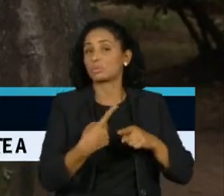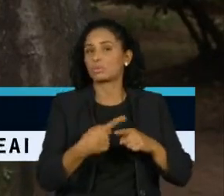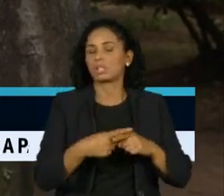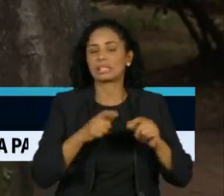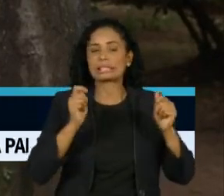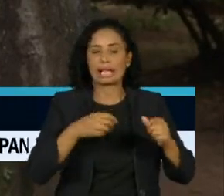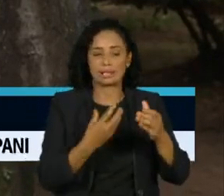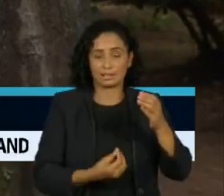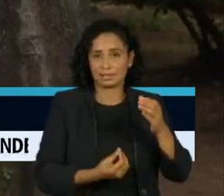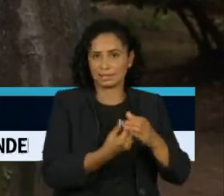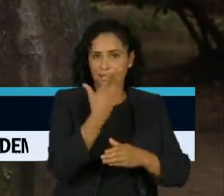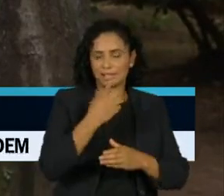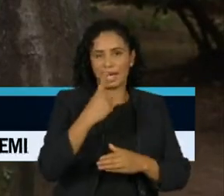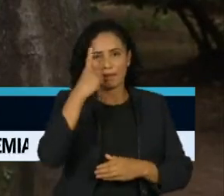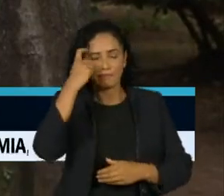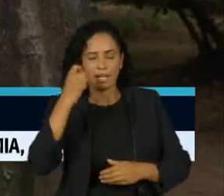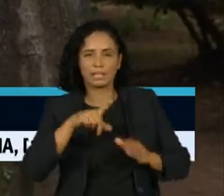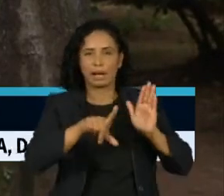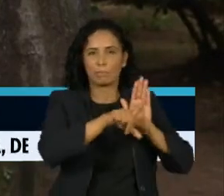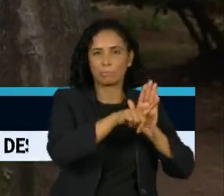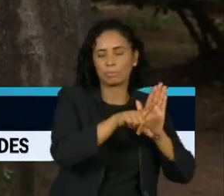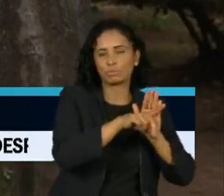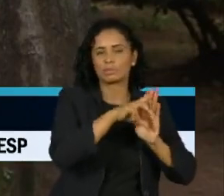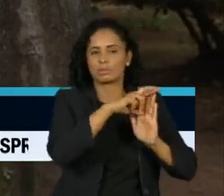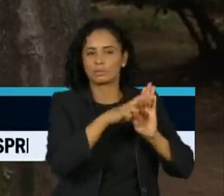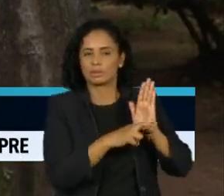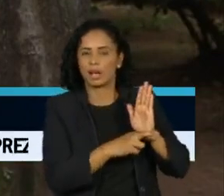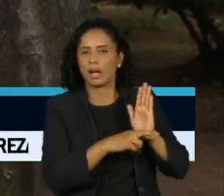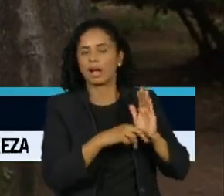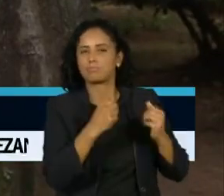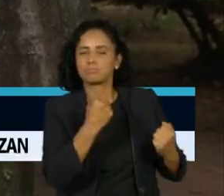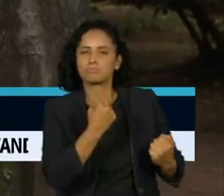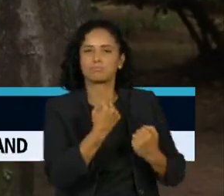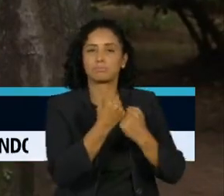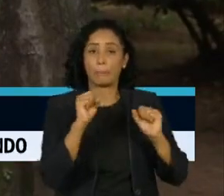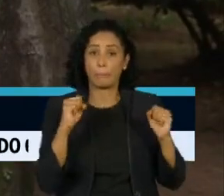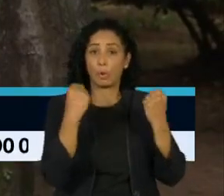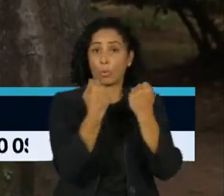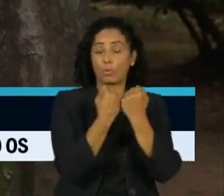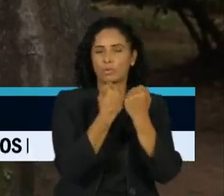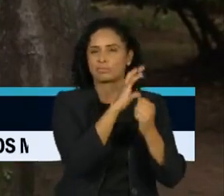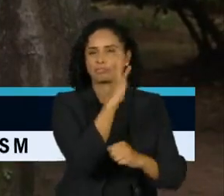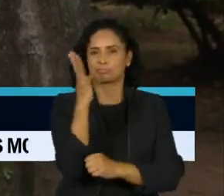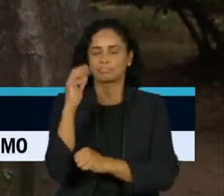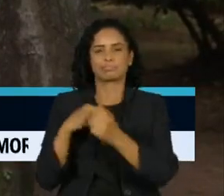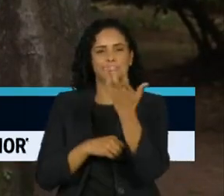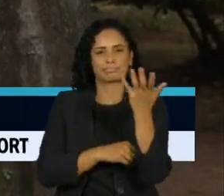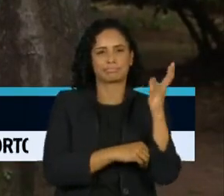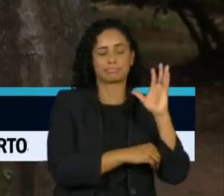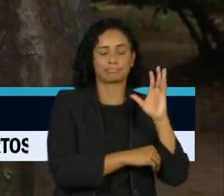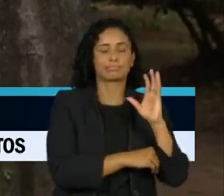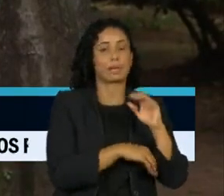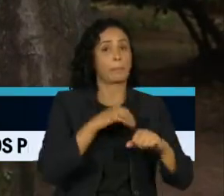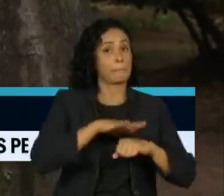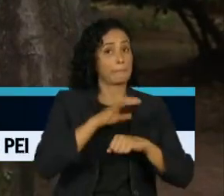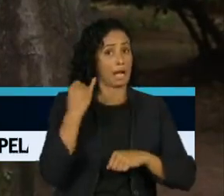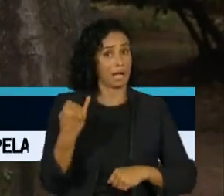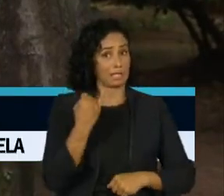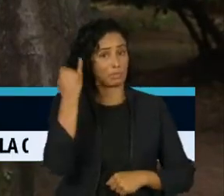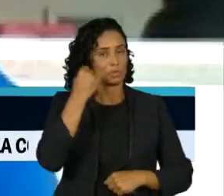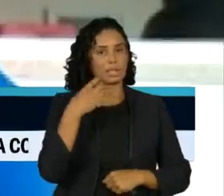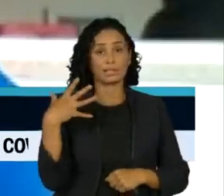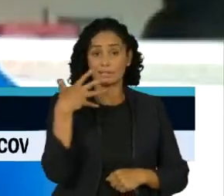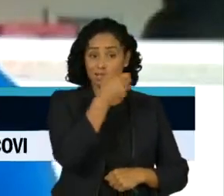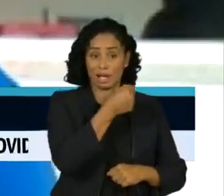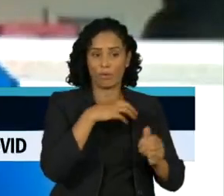leis e regras de proteção. Juntar essas duas pontas também é considerado crucial para salvar a